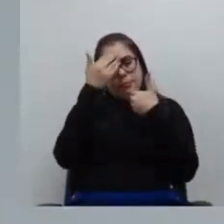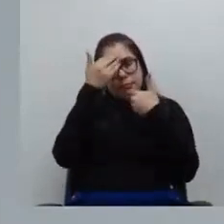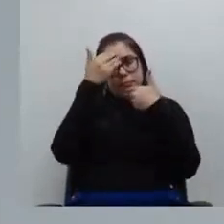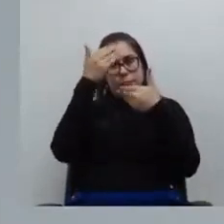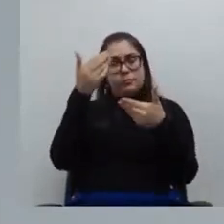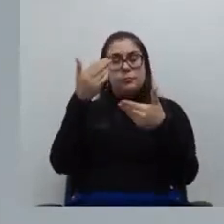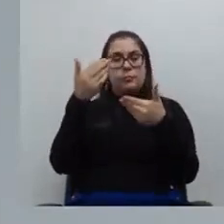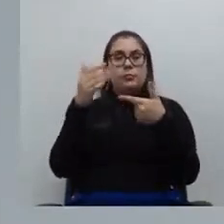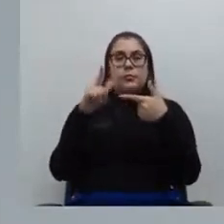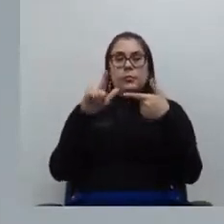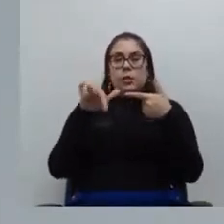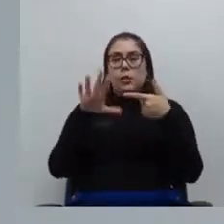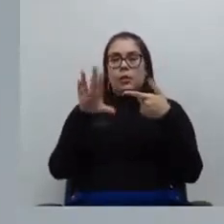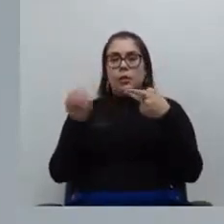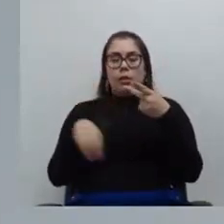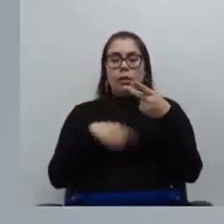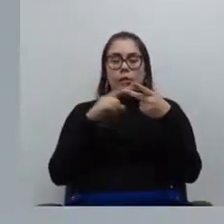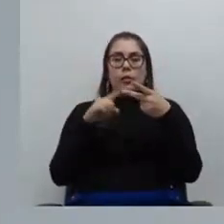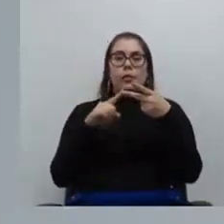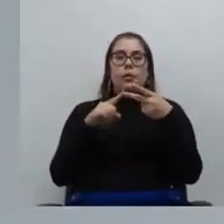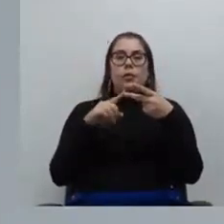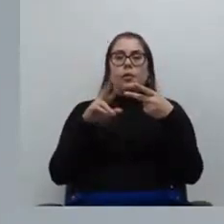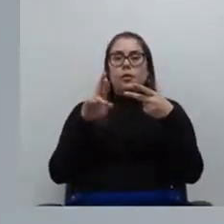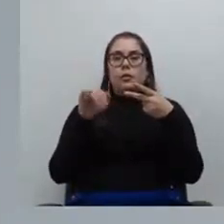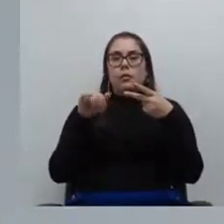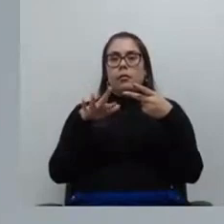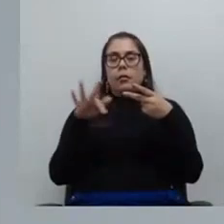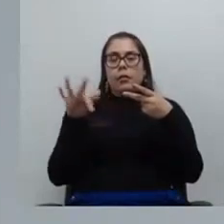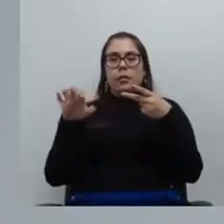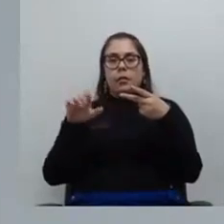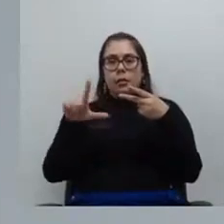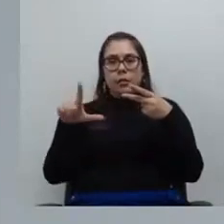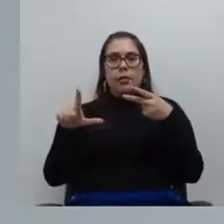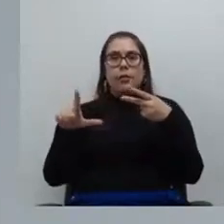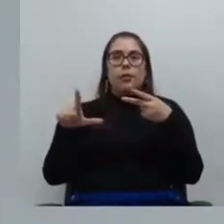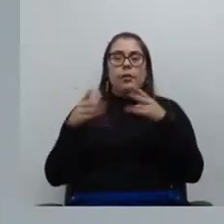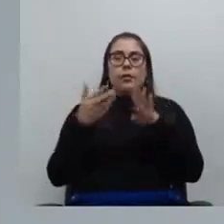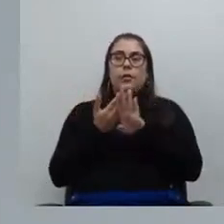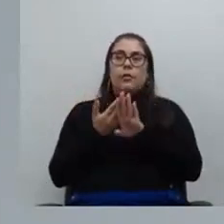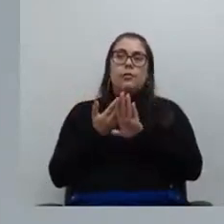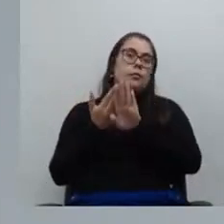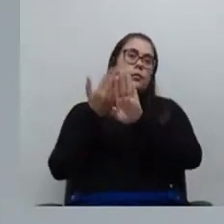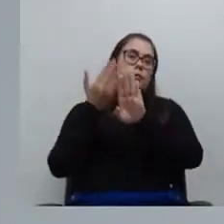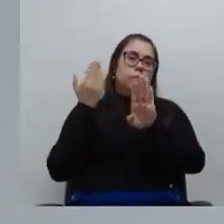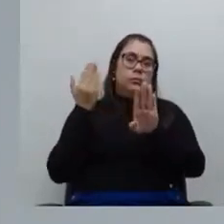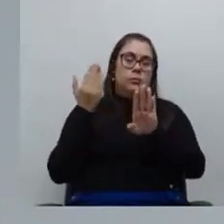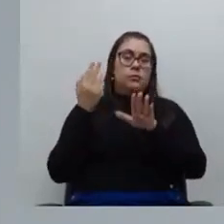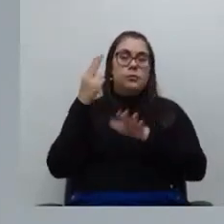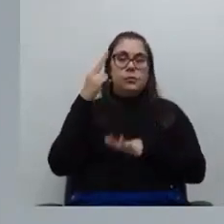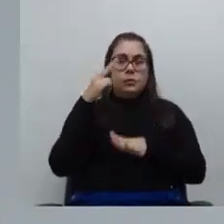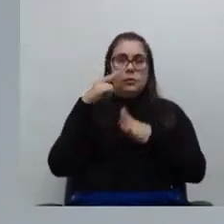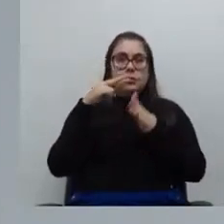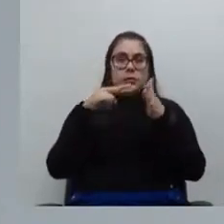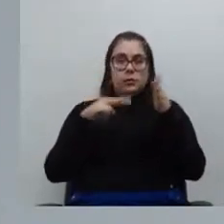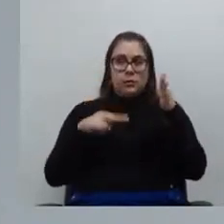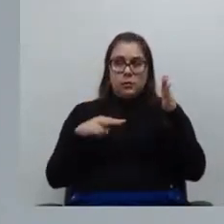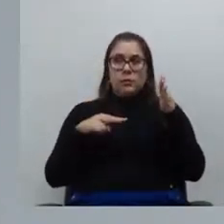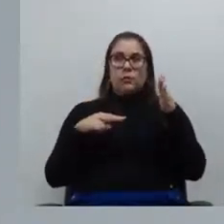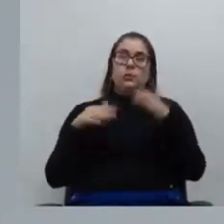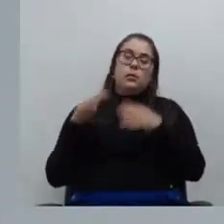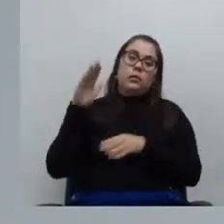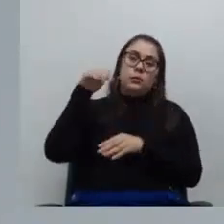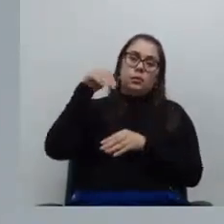nominais ao Leonardo de Paula e também ao Rafael Camarão, que na minha ausência durante o afastamento fizeram a leitura de dois votos